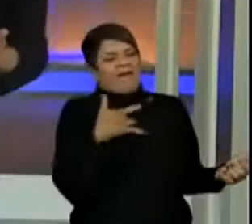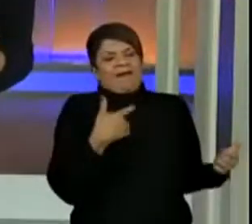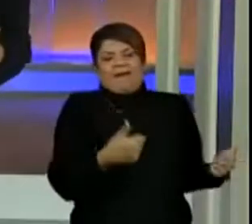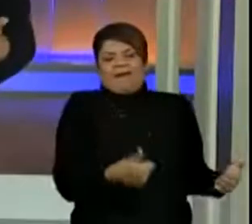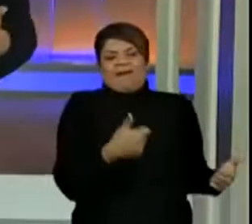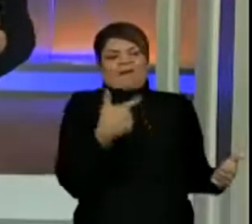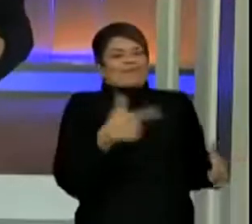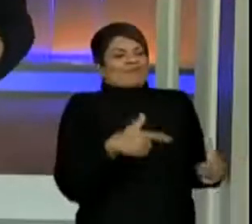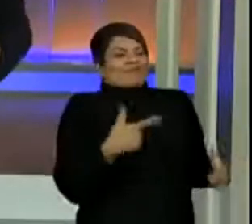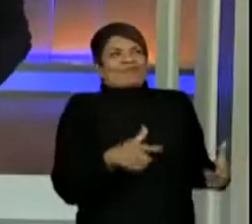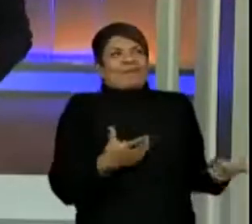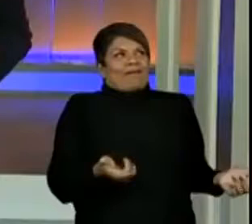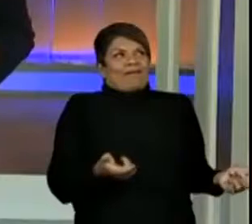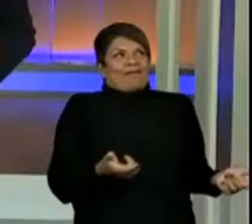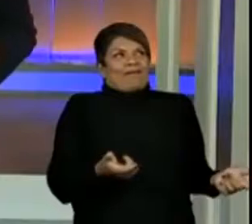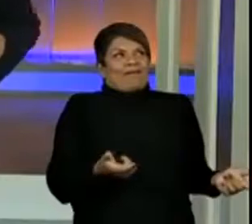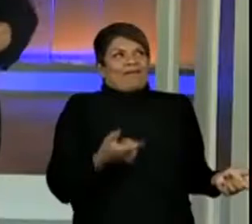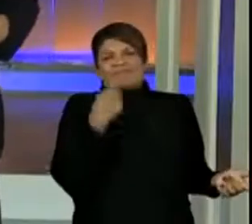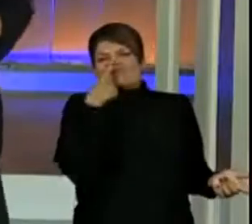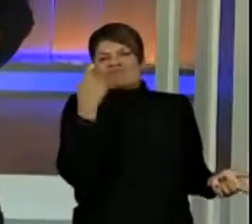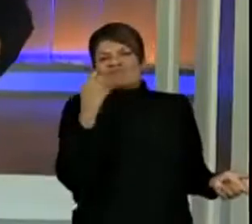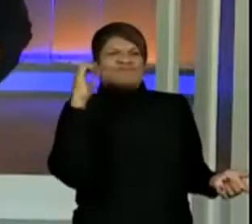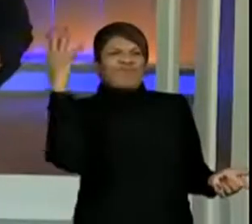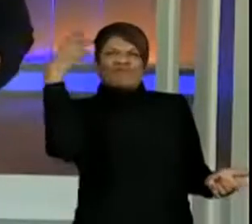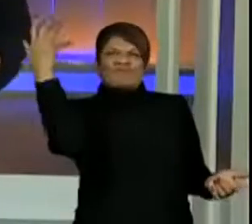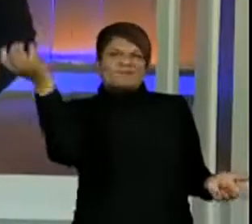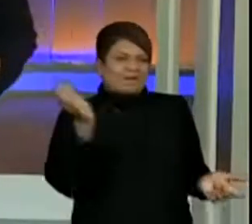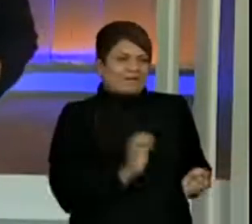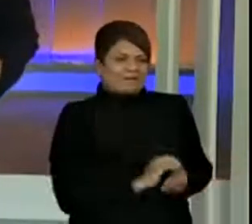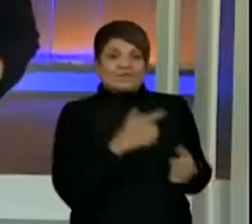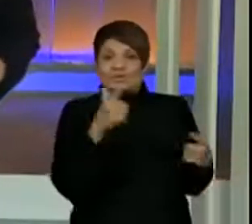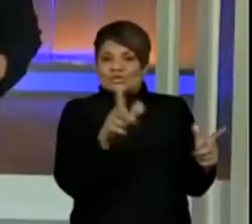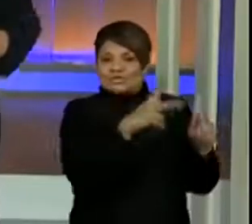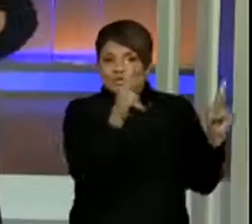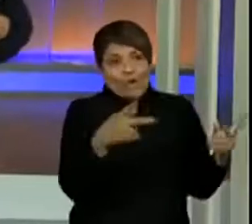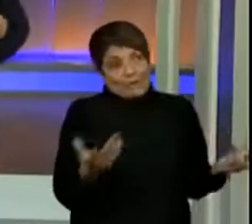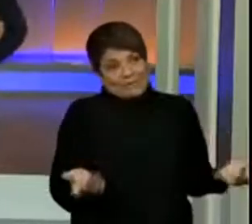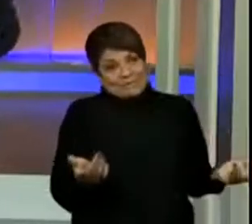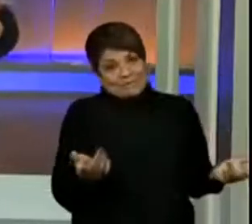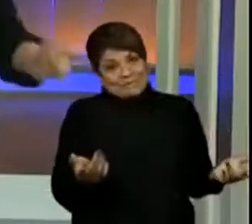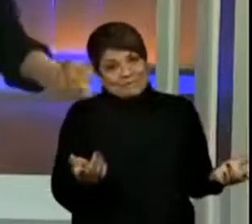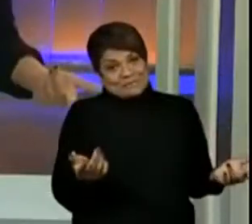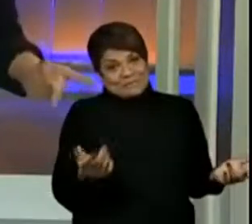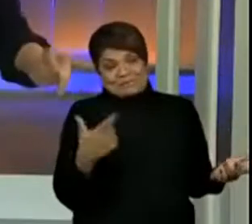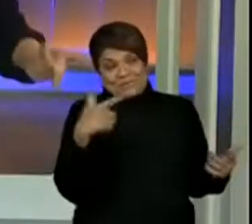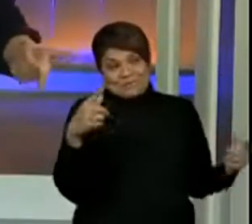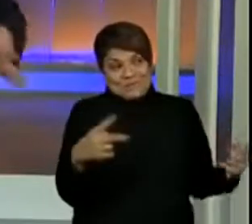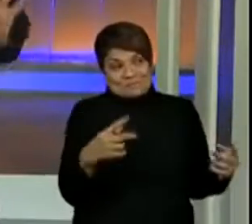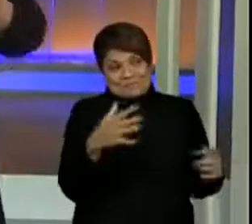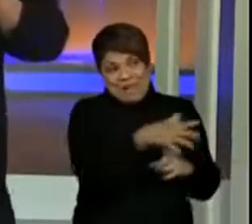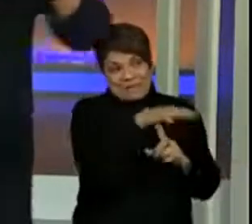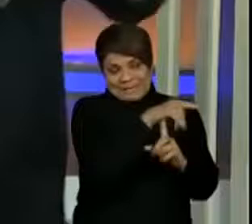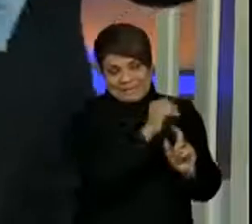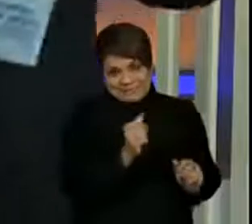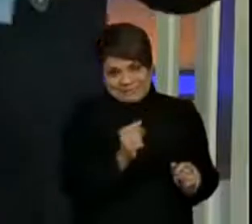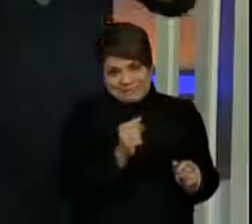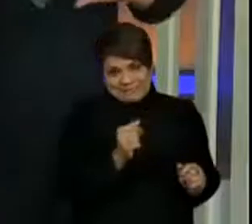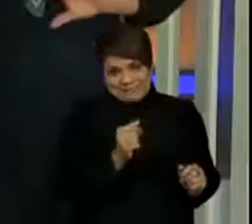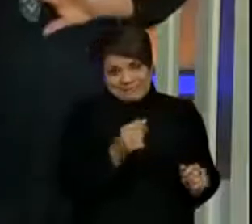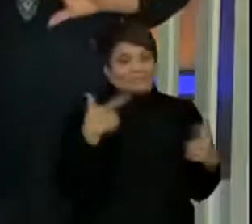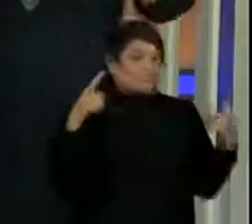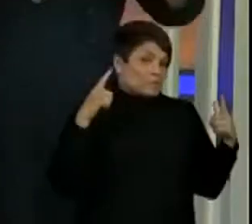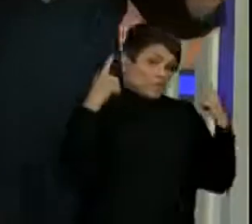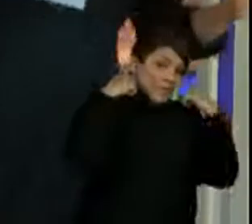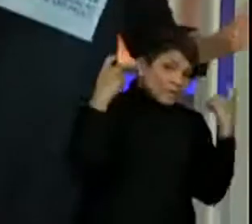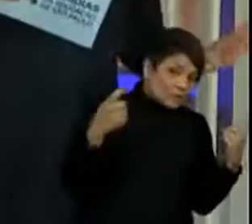não tem poluição, não tem barulho, mas também não tem shopping, não tem shopping, não tem parque. Tem os seus